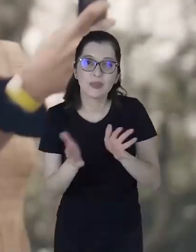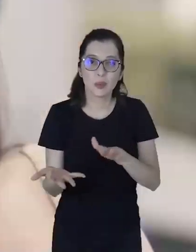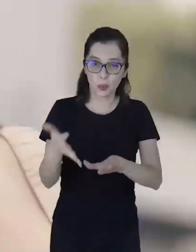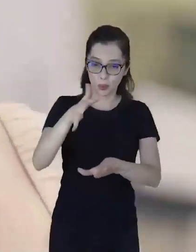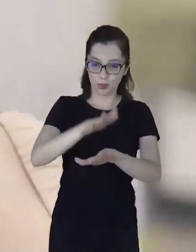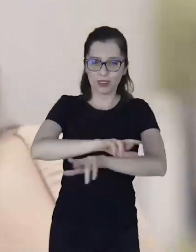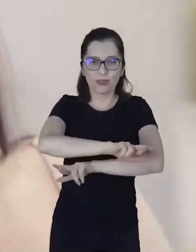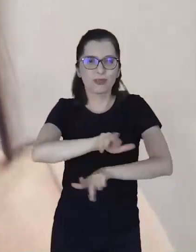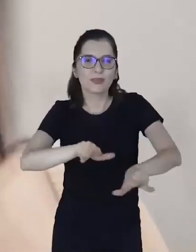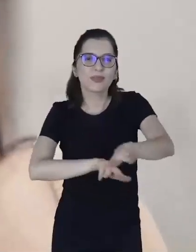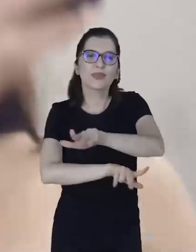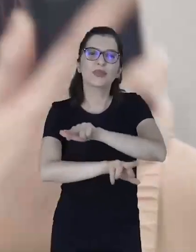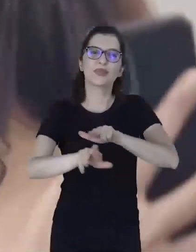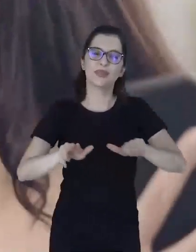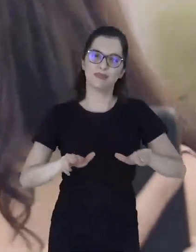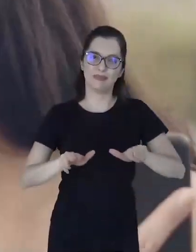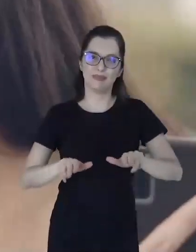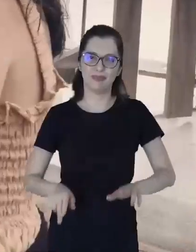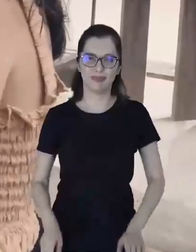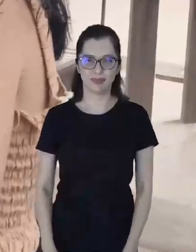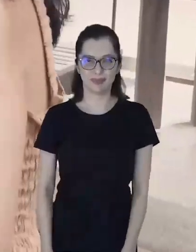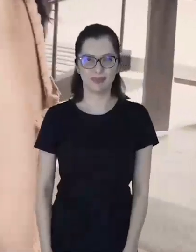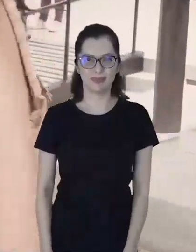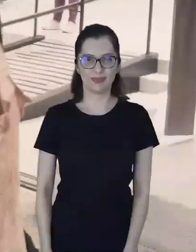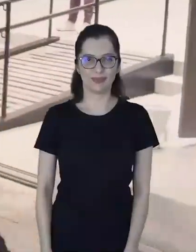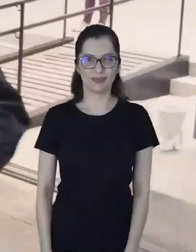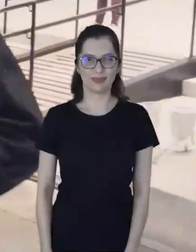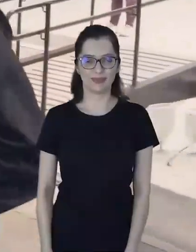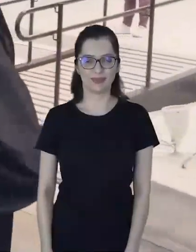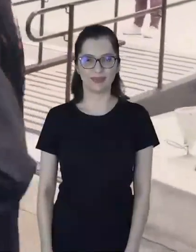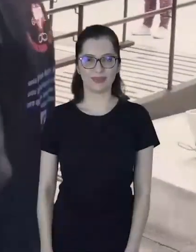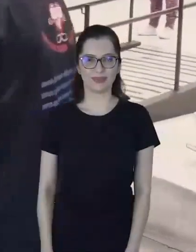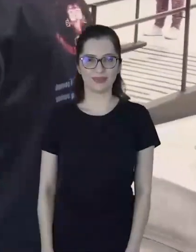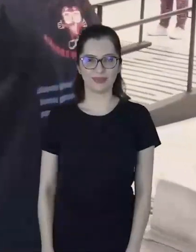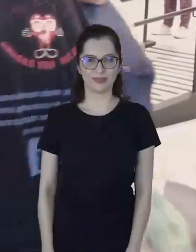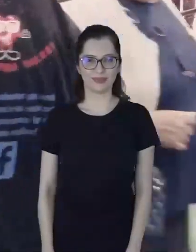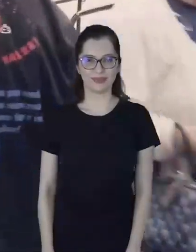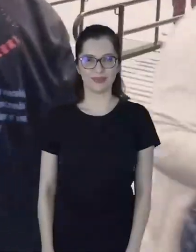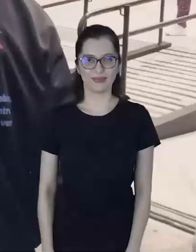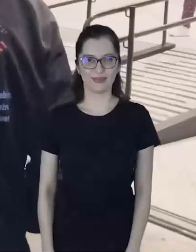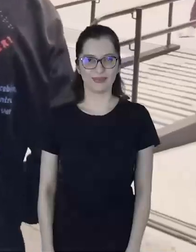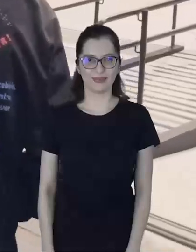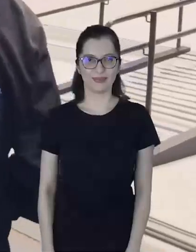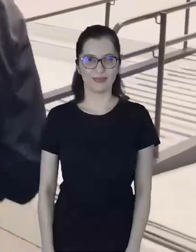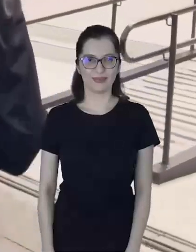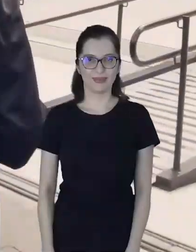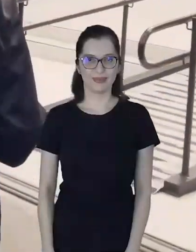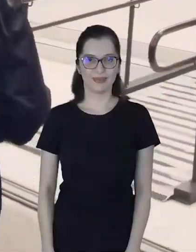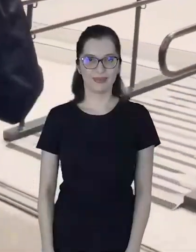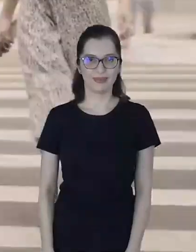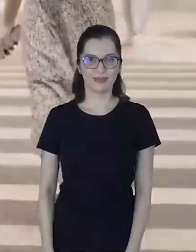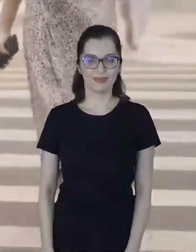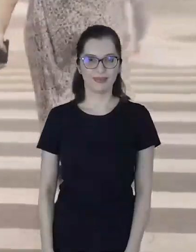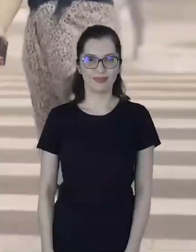acessível, inclusivo e diverso. Com a fachada ao fundo, a jovem do cafezinho tira uma selfie com um homem de boina. A jovem usa